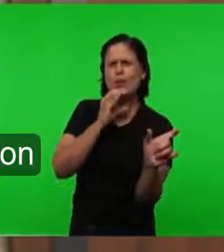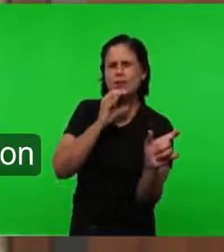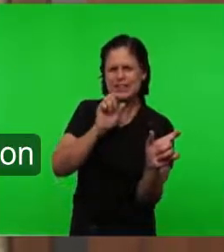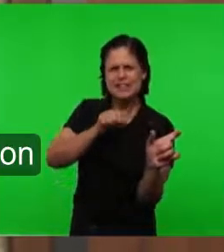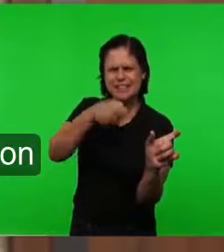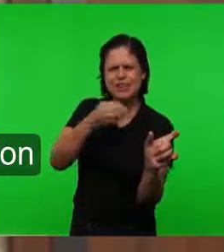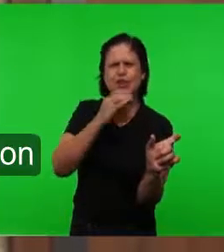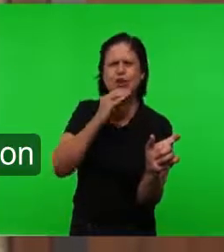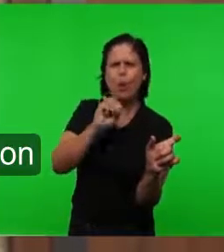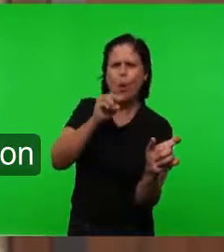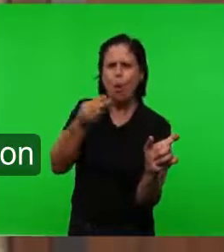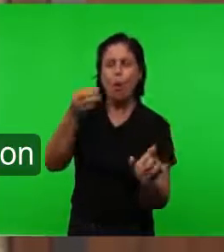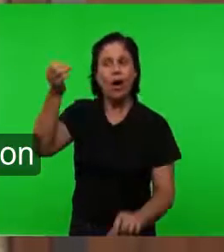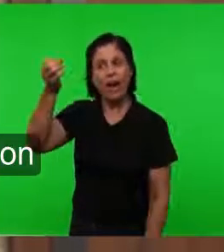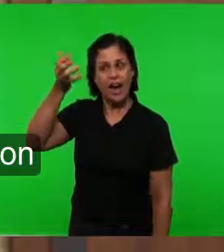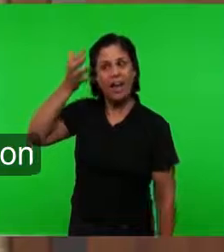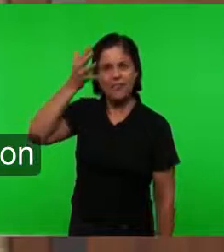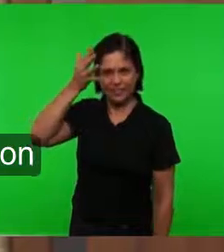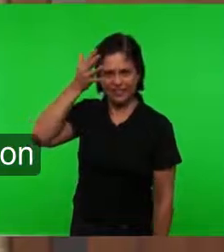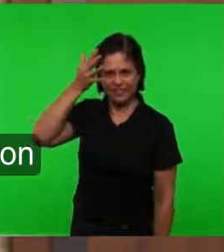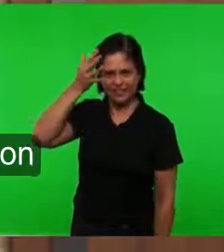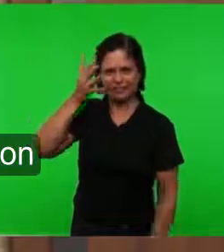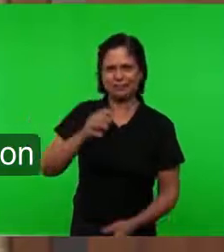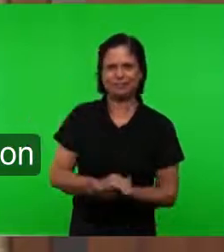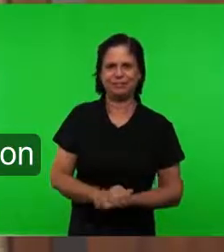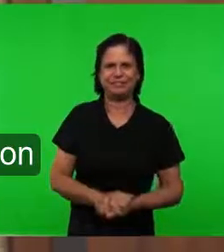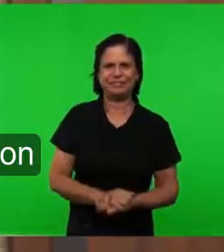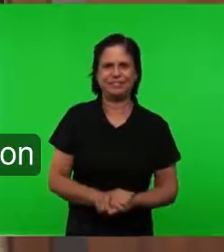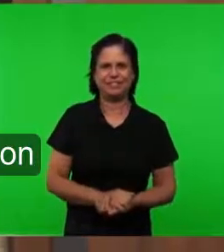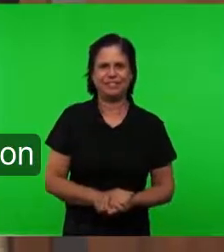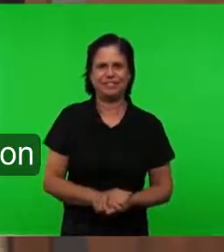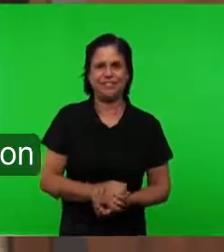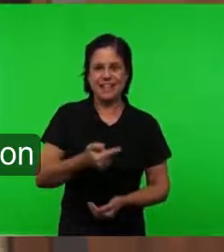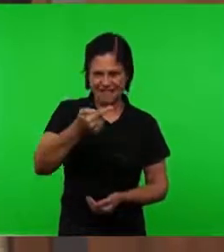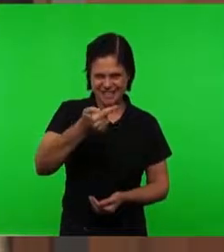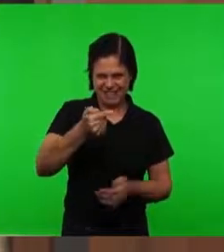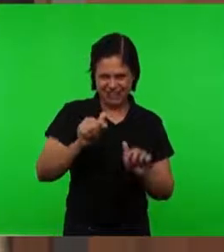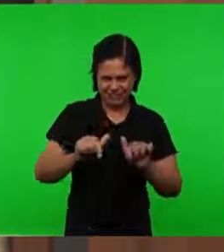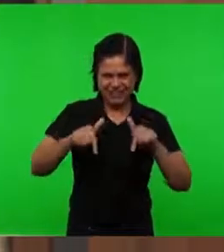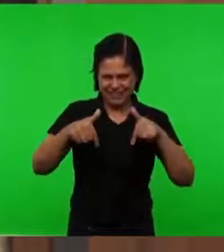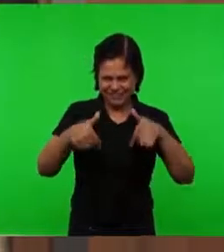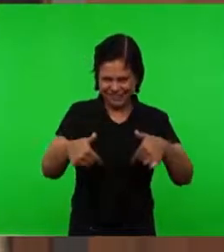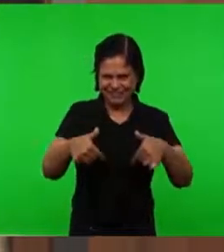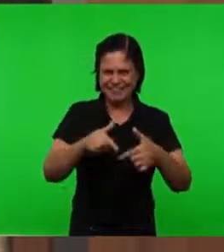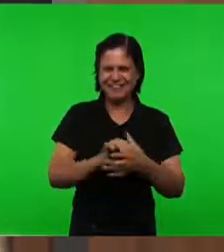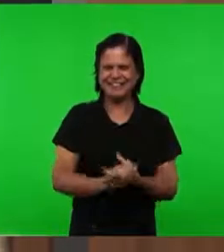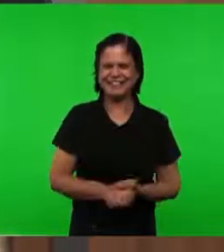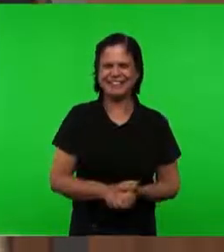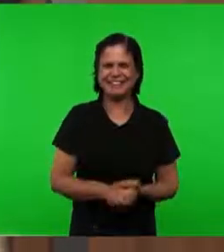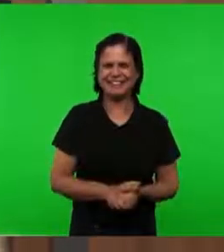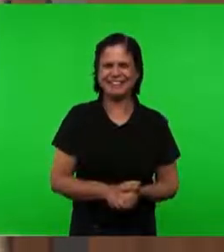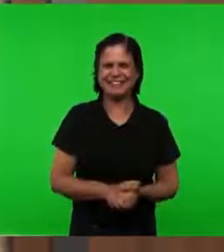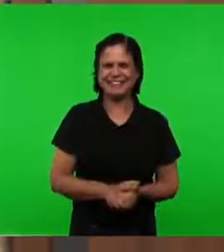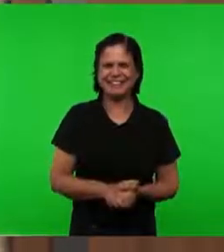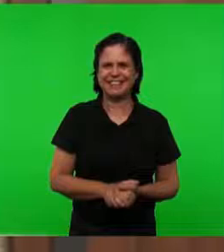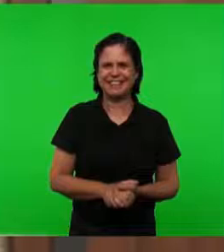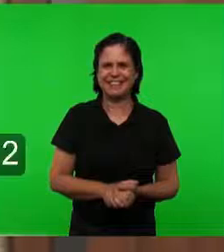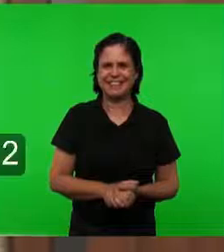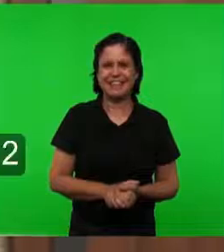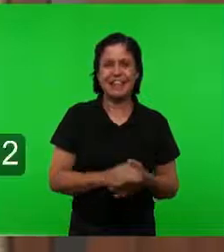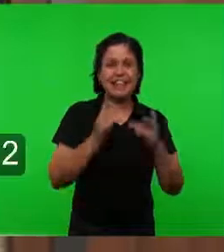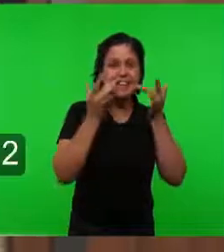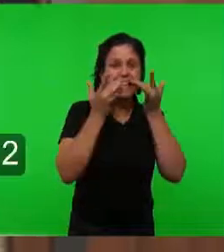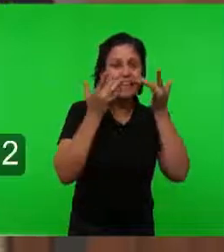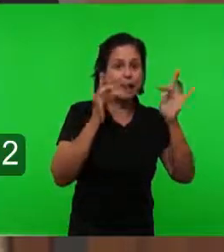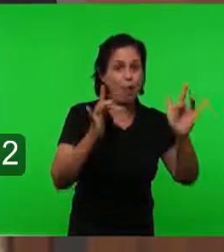revelação Conhecimento Ou revelação A sétima operação Do Espírito Santo É a operação Do Espírito de